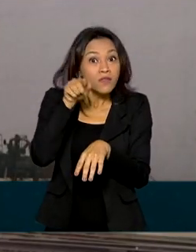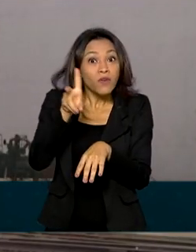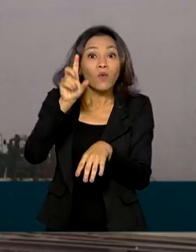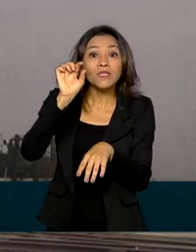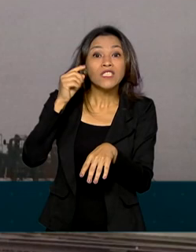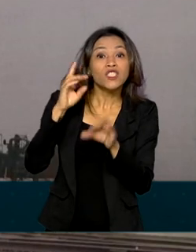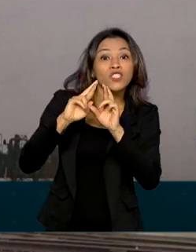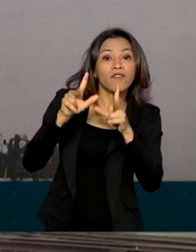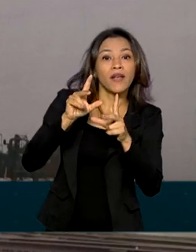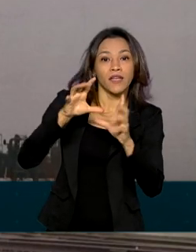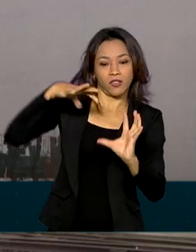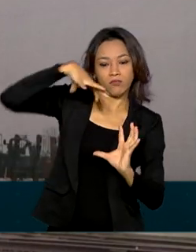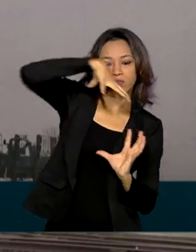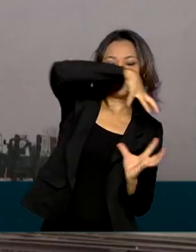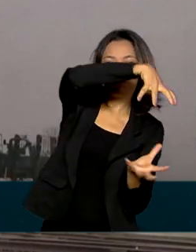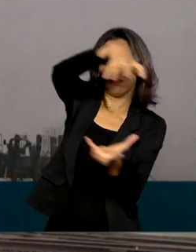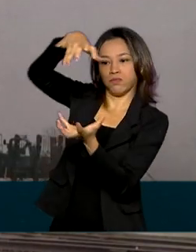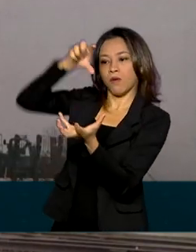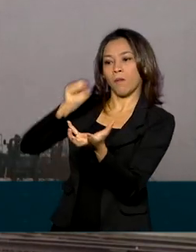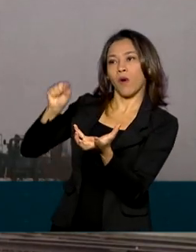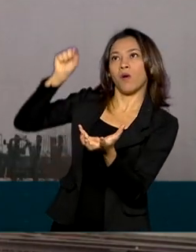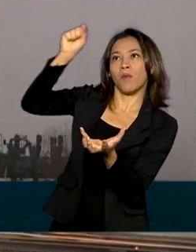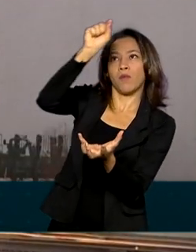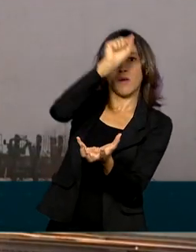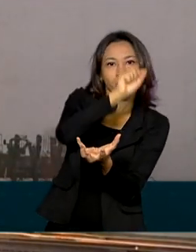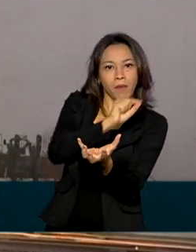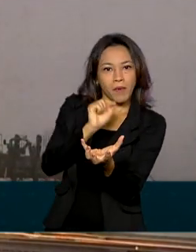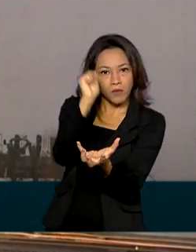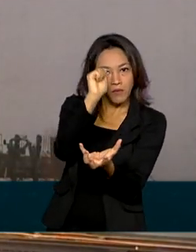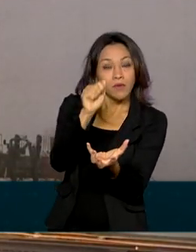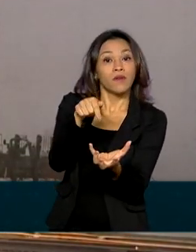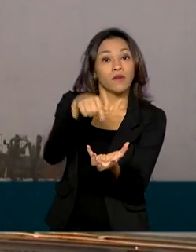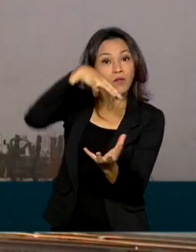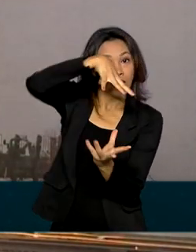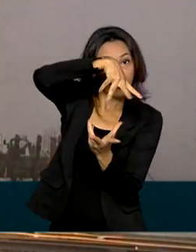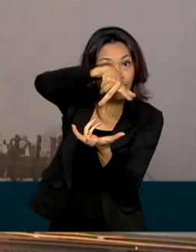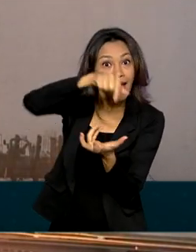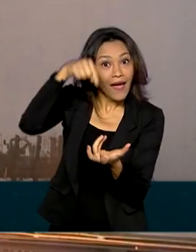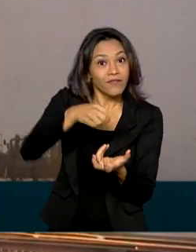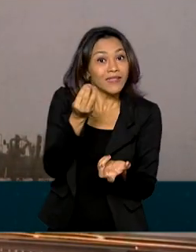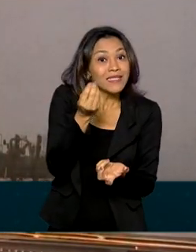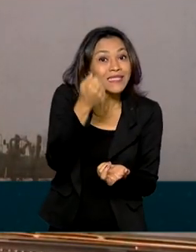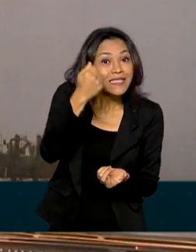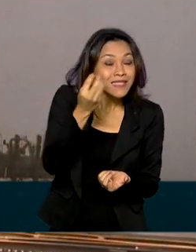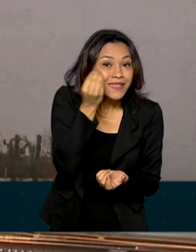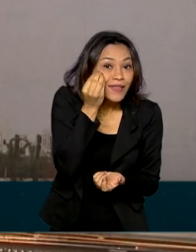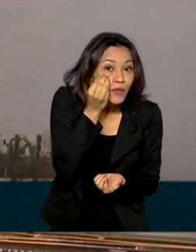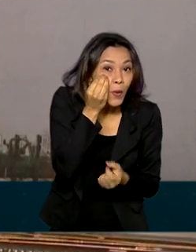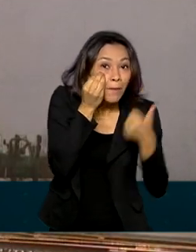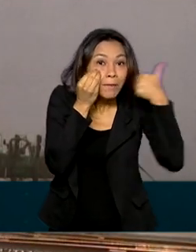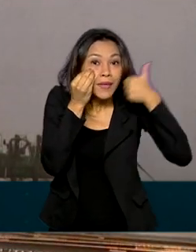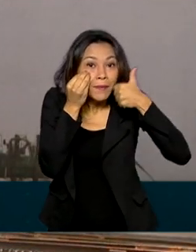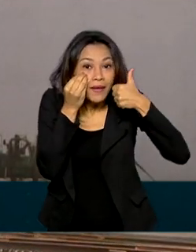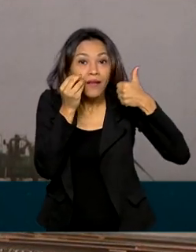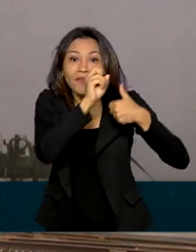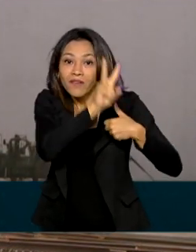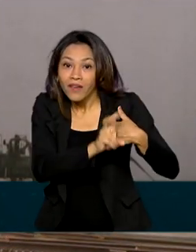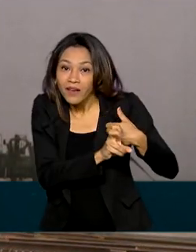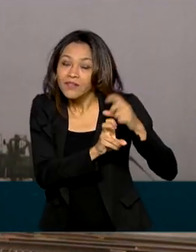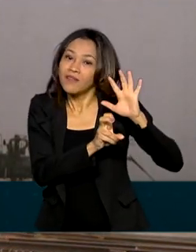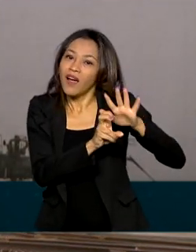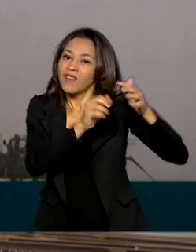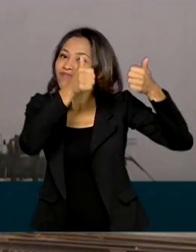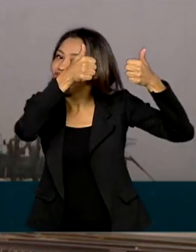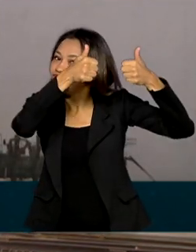diferentes da órbita do planeta Terra. Essa foi a segunda tentativa de lançar esse nanossatélite, como você mesmo comentou.